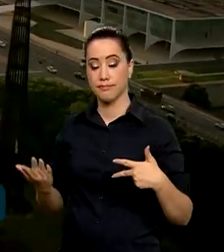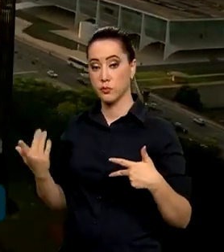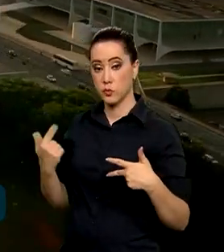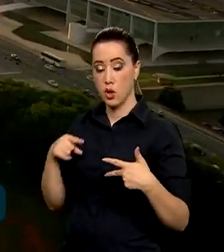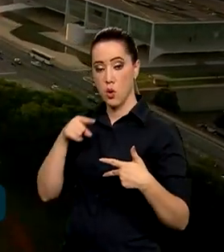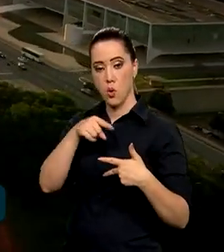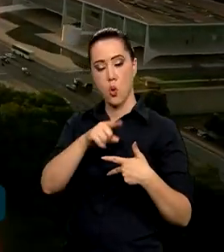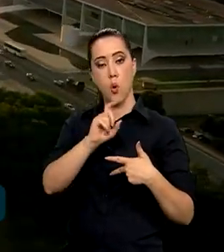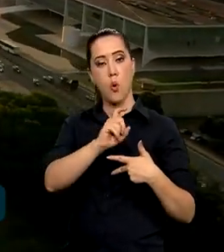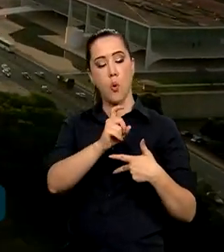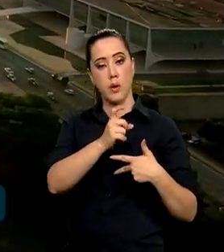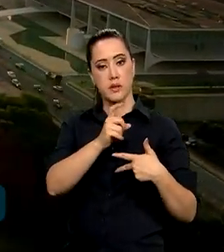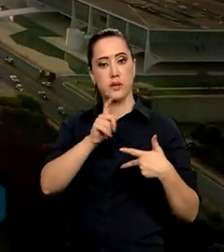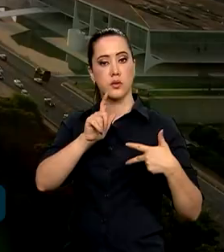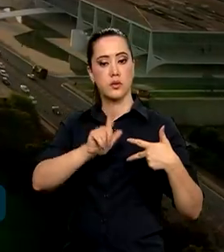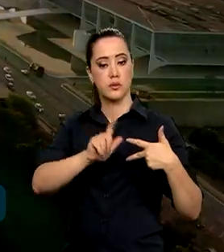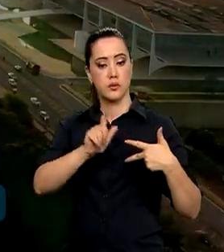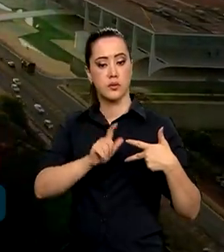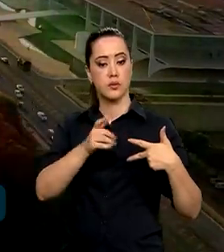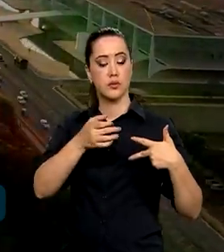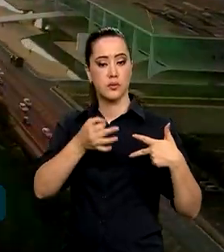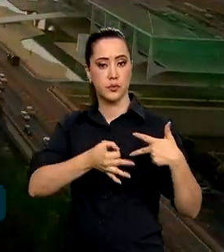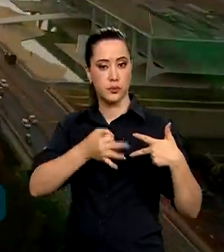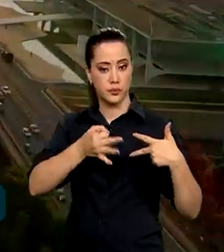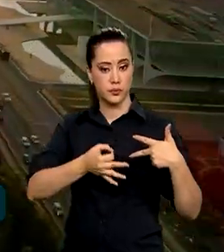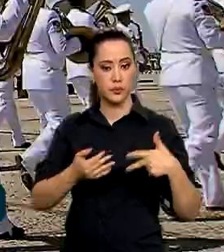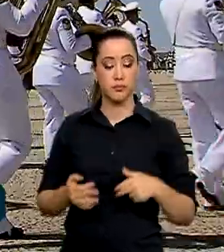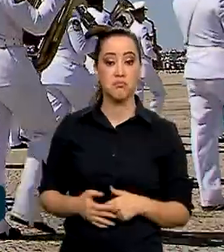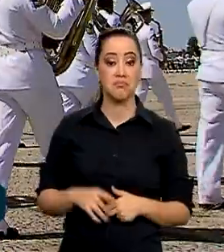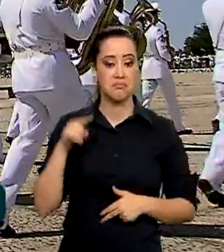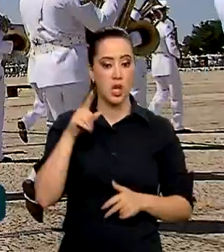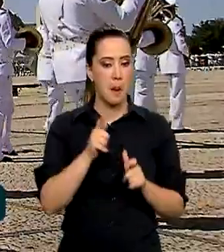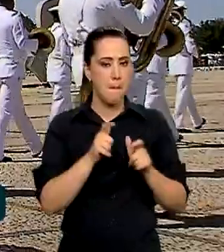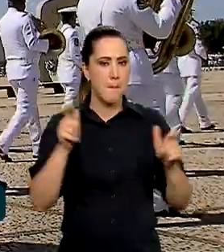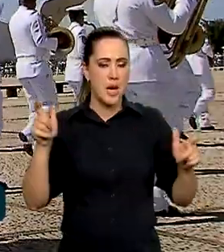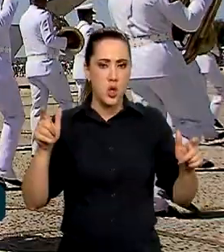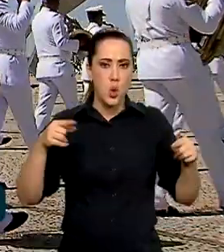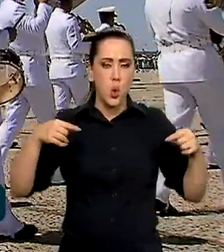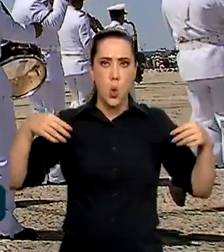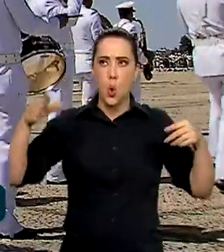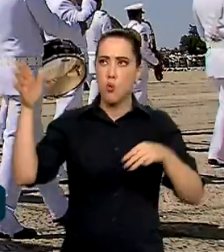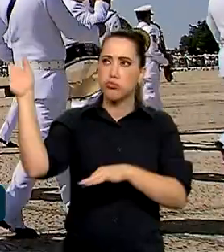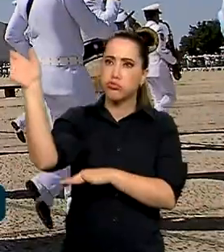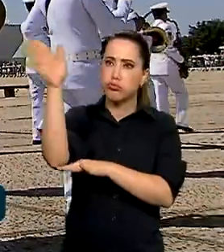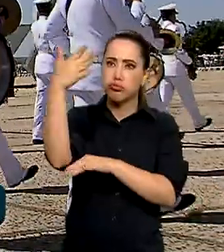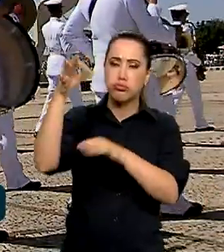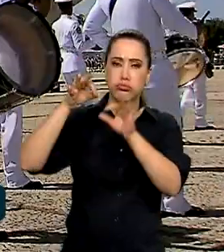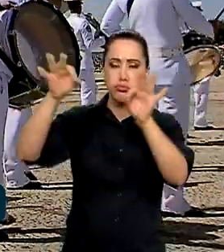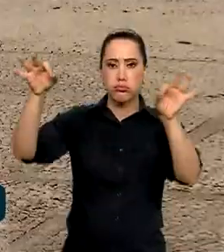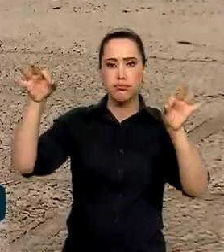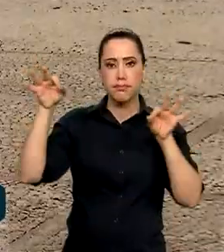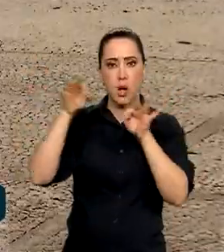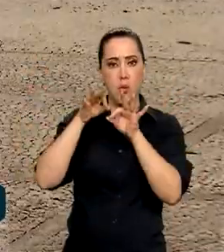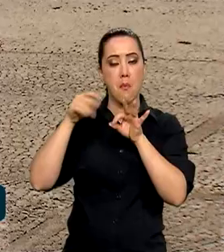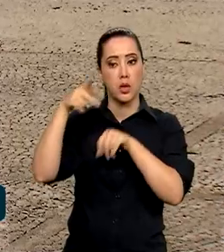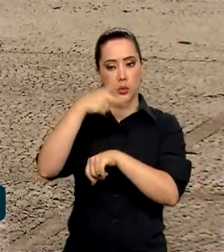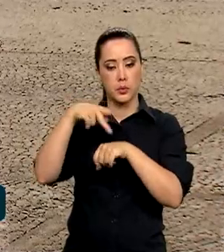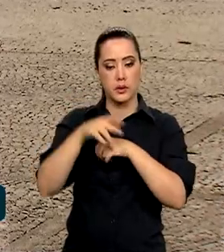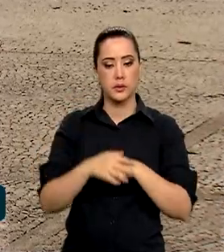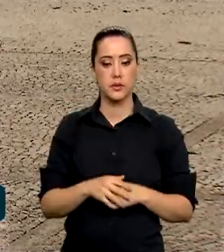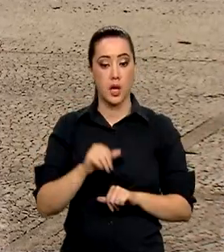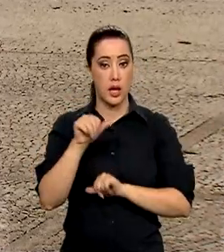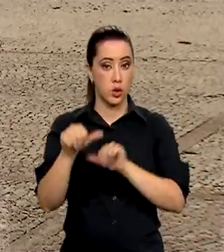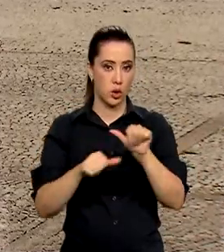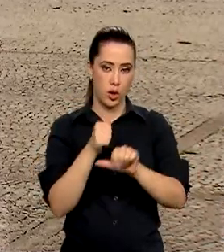Congresso Nacional e o Supremo Tribunal Federal. É a maior bandeira nacional que existe. A troca do